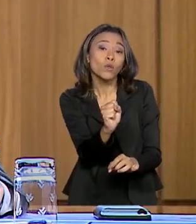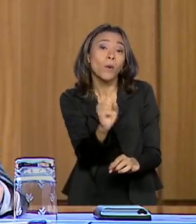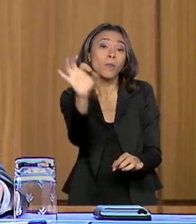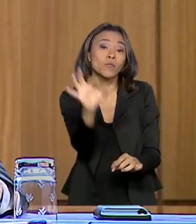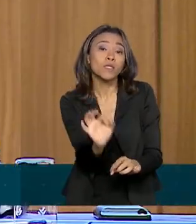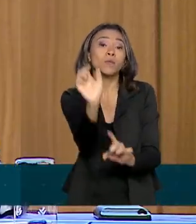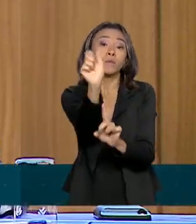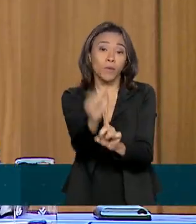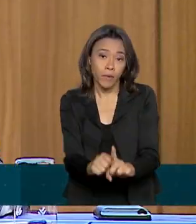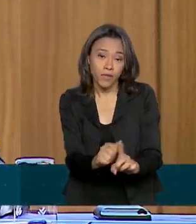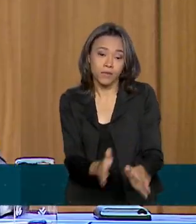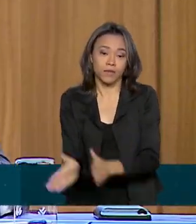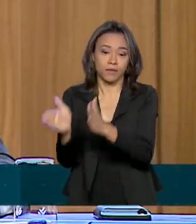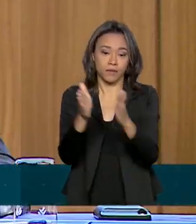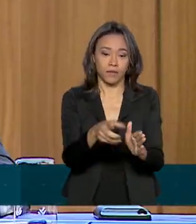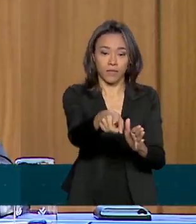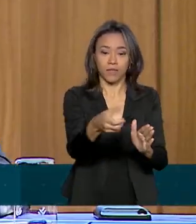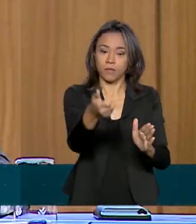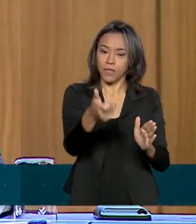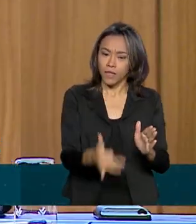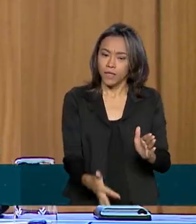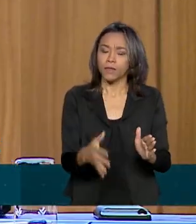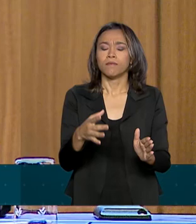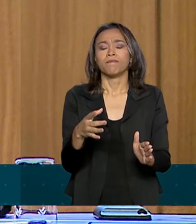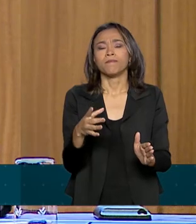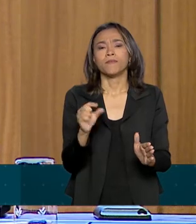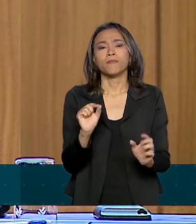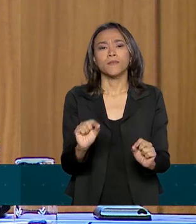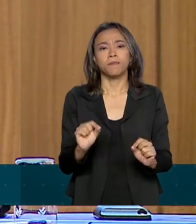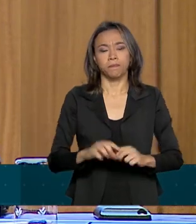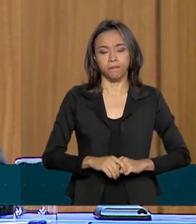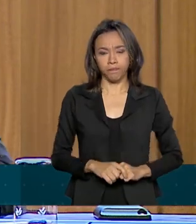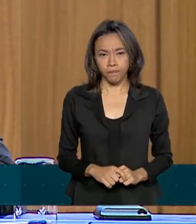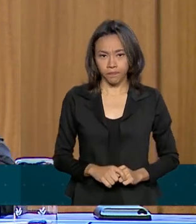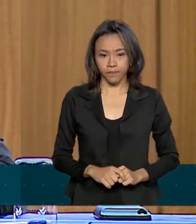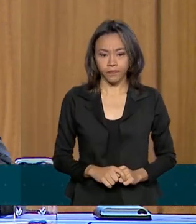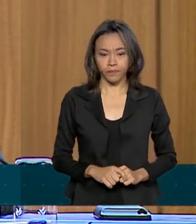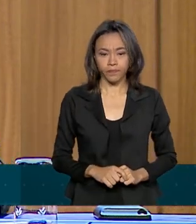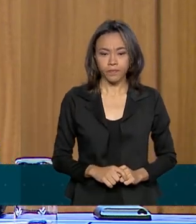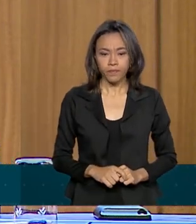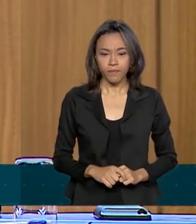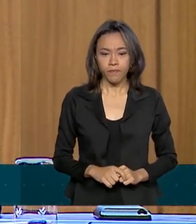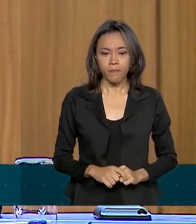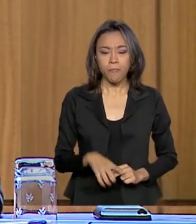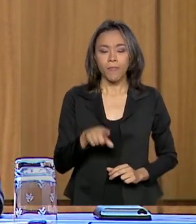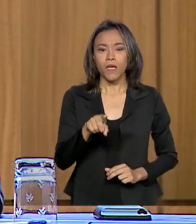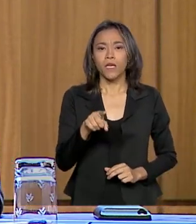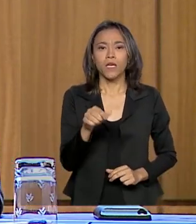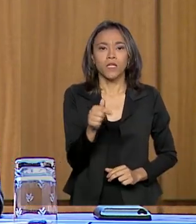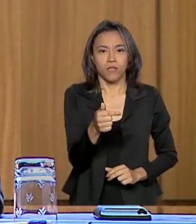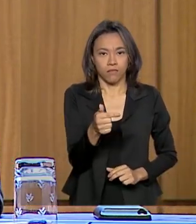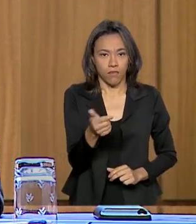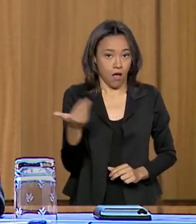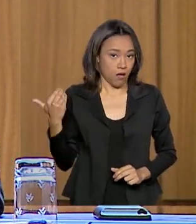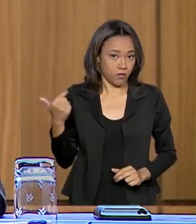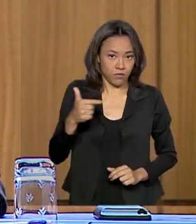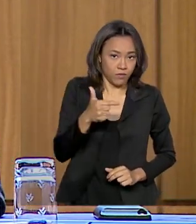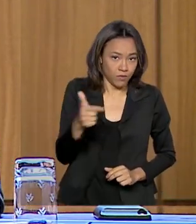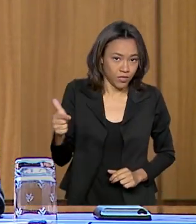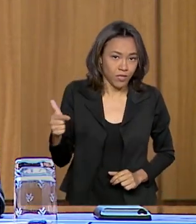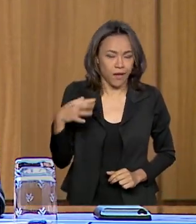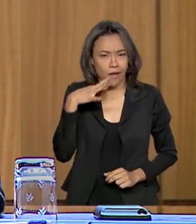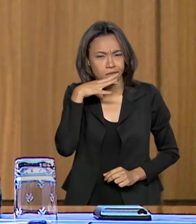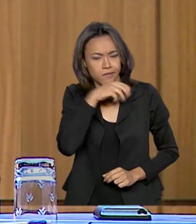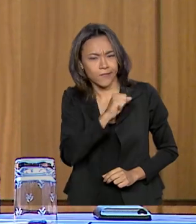de um produto que era ineficiente e que não tinha condições que nós